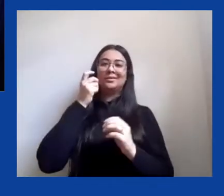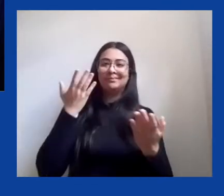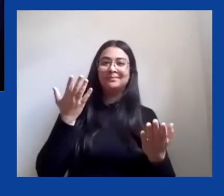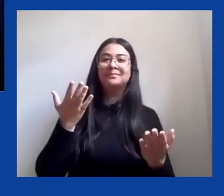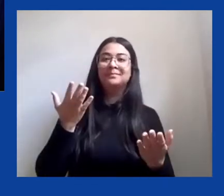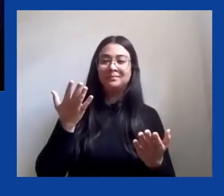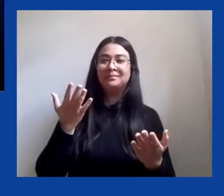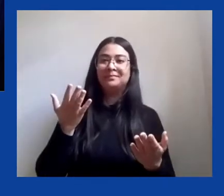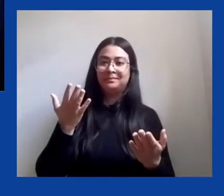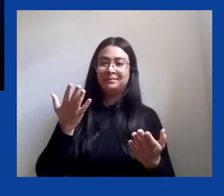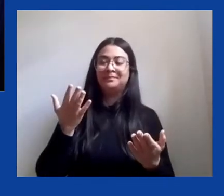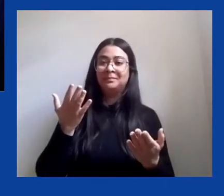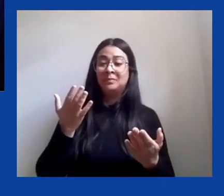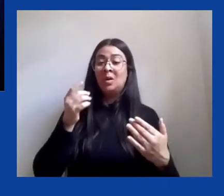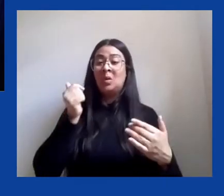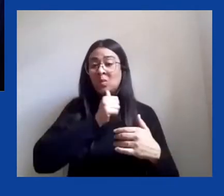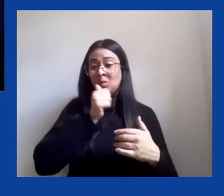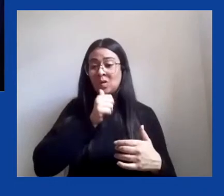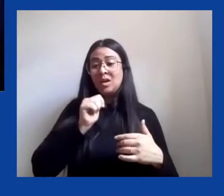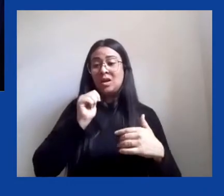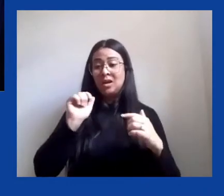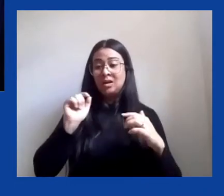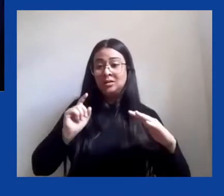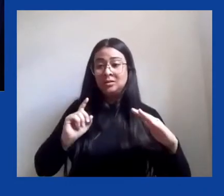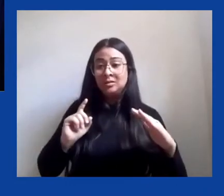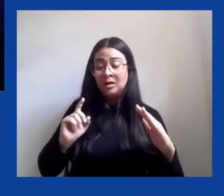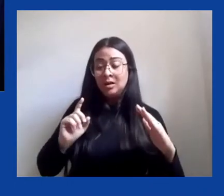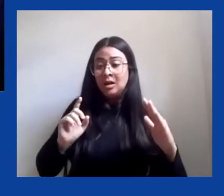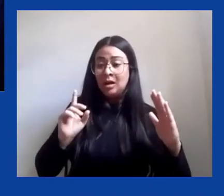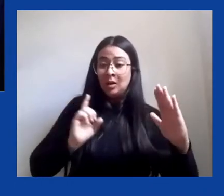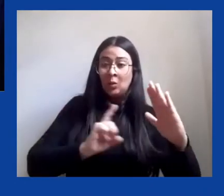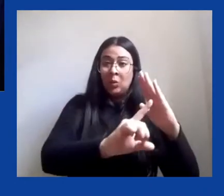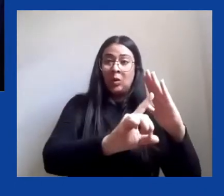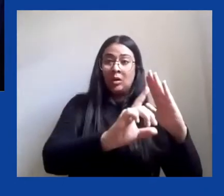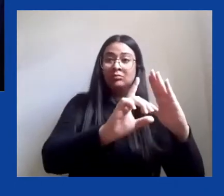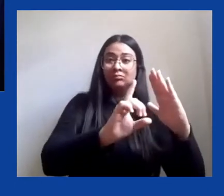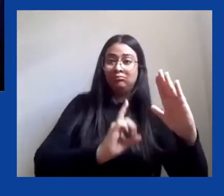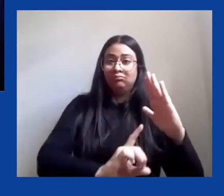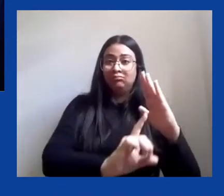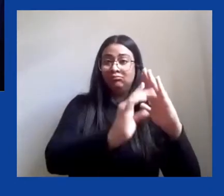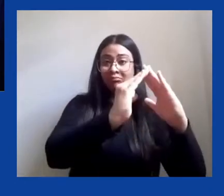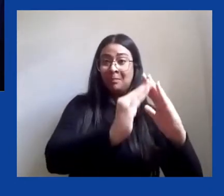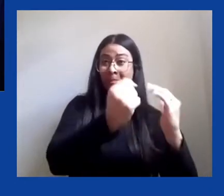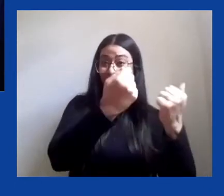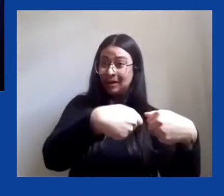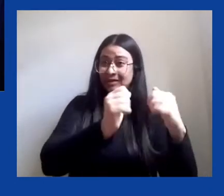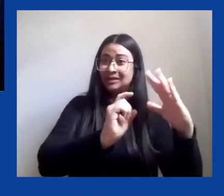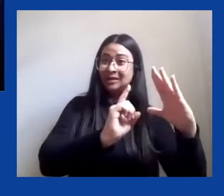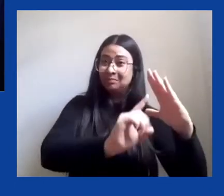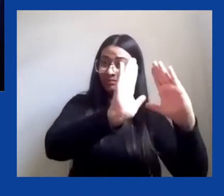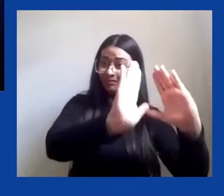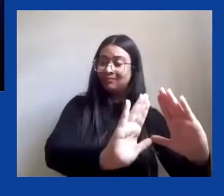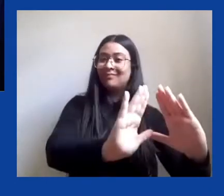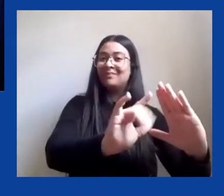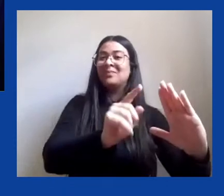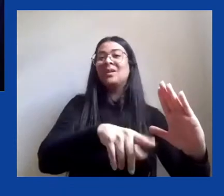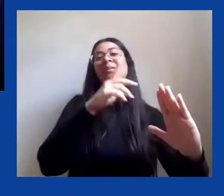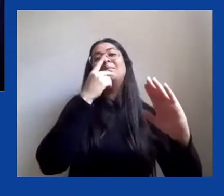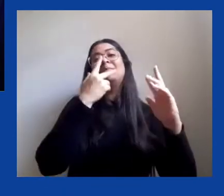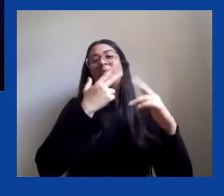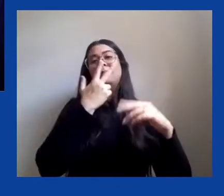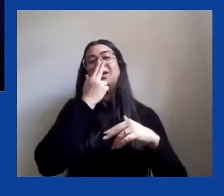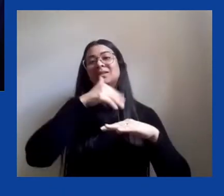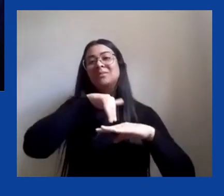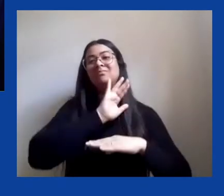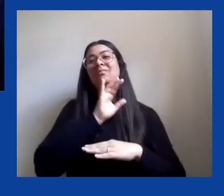obrigadas a se recolherem ao ambiente doméstico. No início do mês de março deste ano, o Ministério da Mulher da